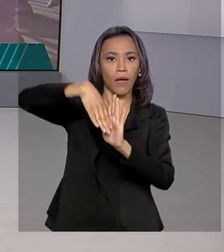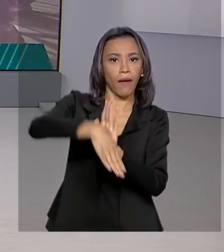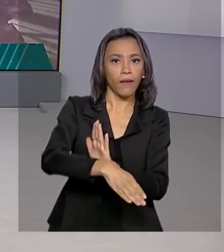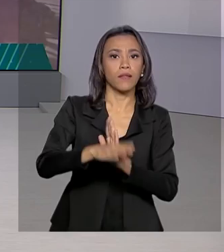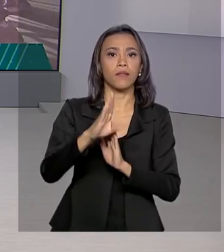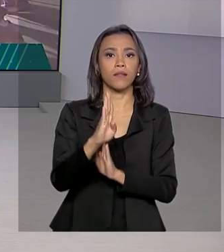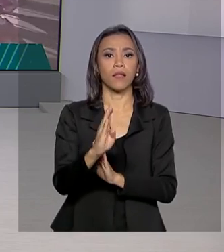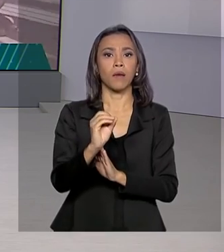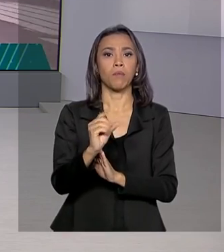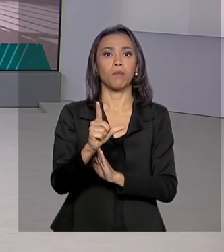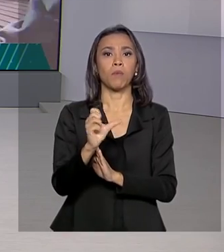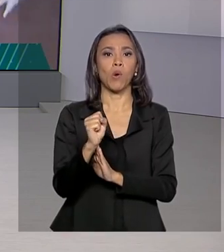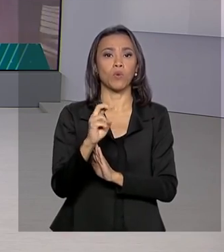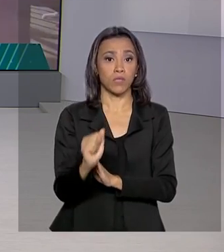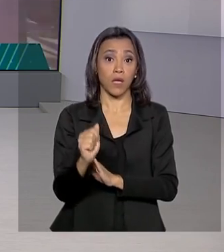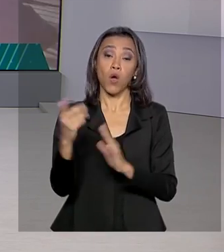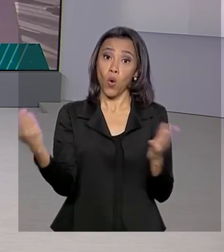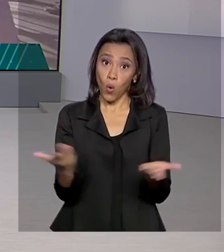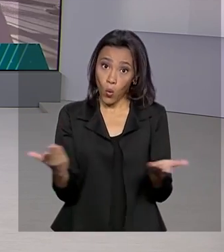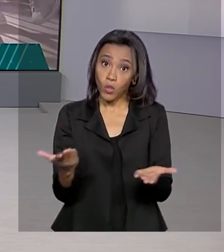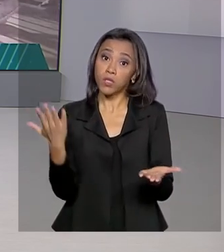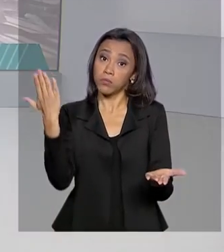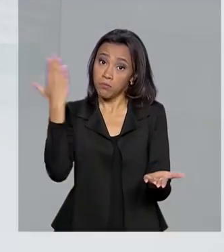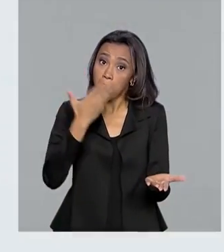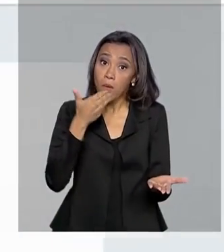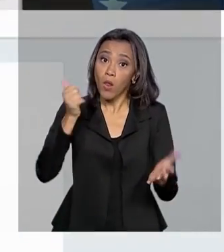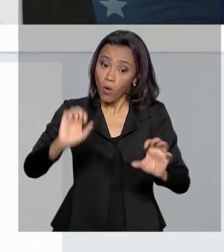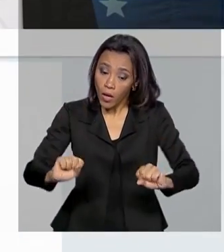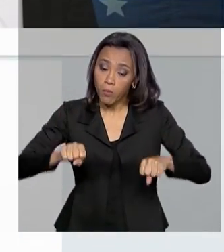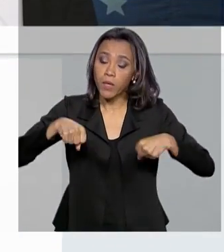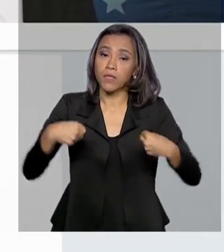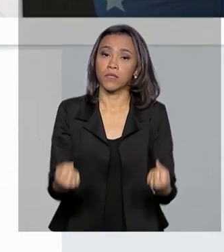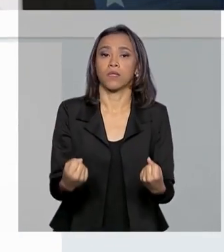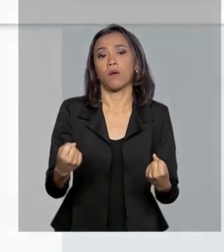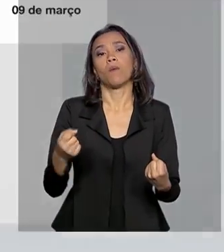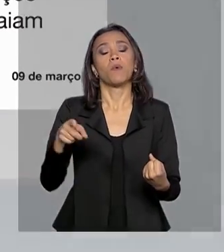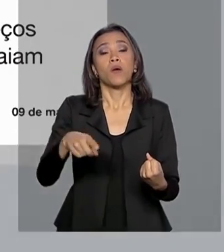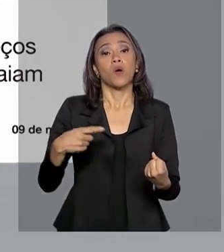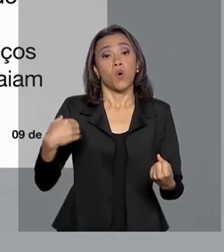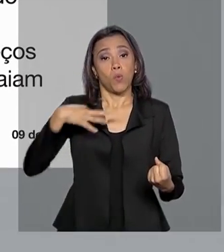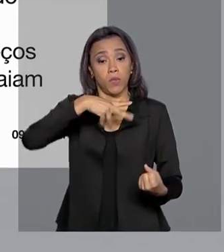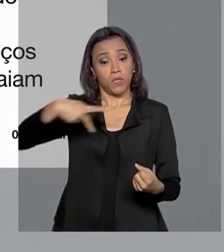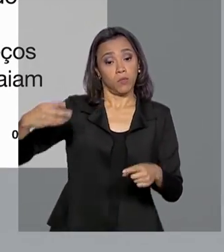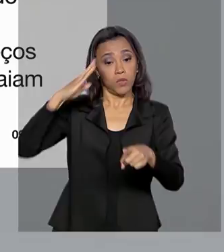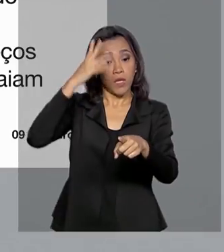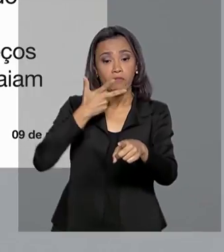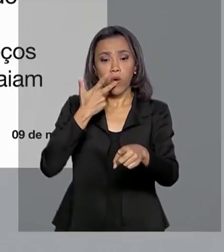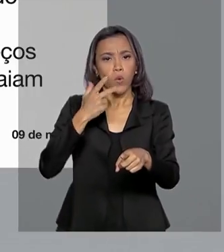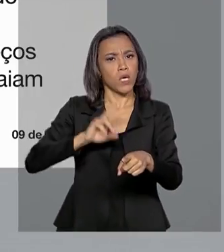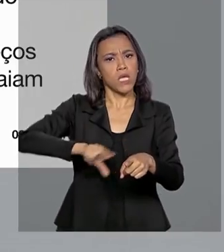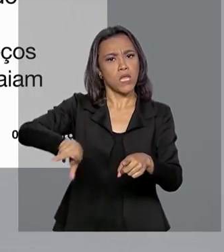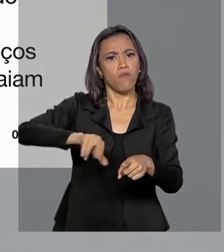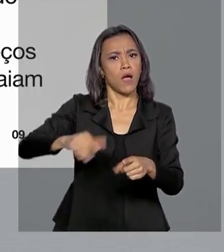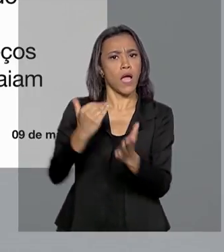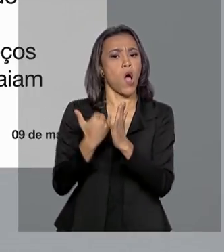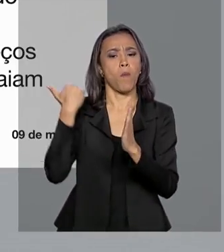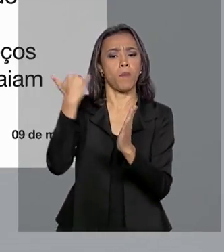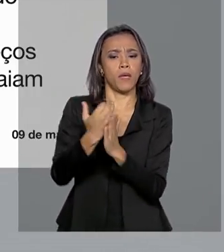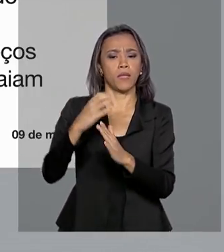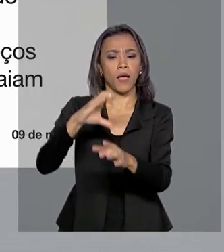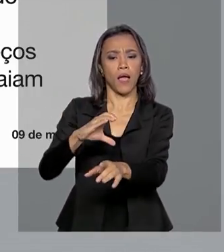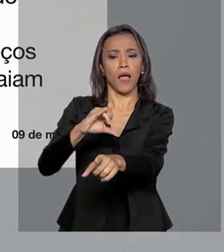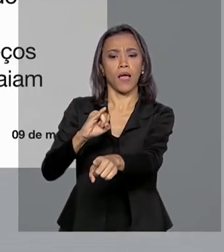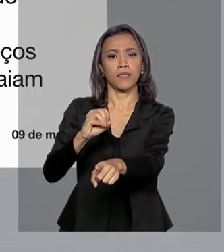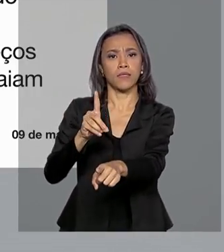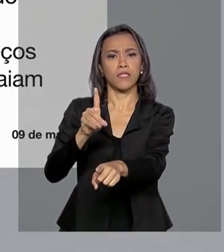já dão sinal de recuperação. Pelas redes sociais, o presidente Jair Bolsonaro disse que não existe a possibilidade de aumentar a CID, imposto